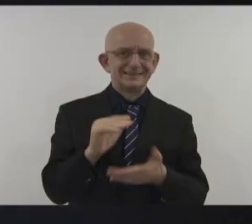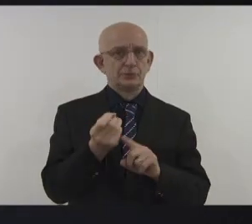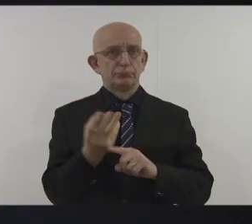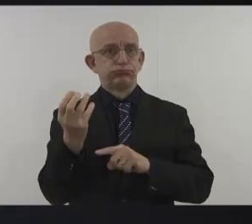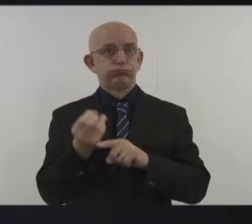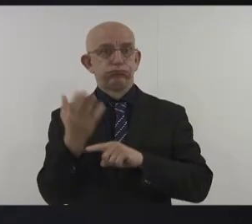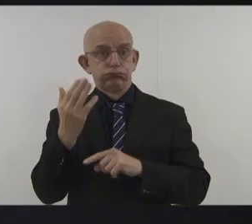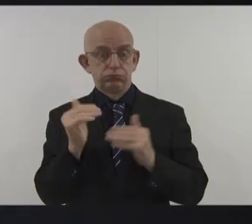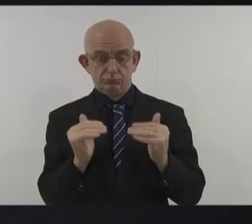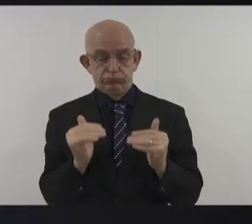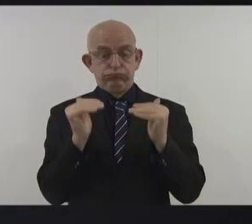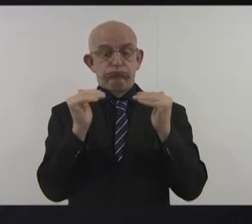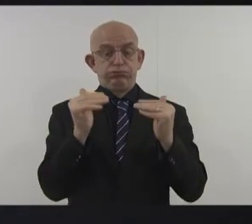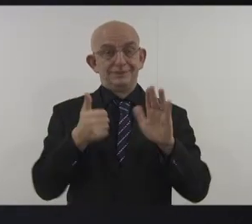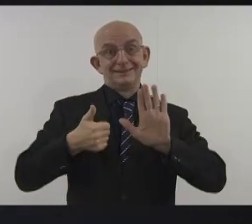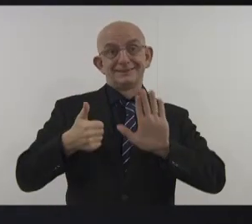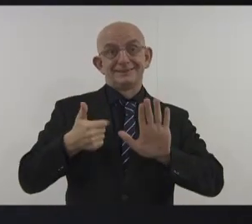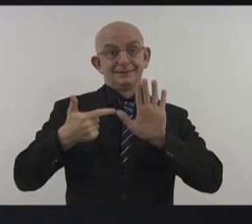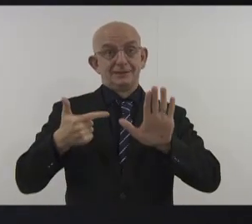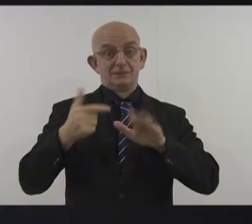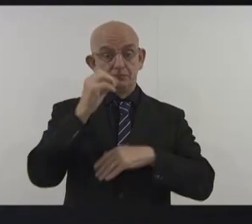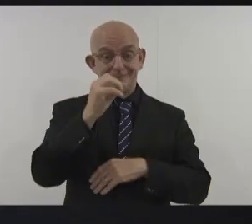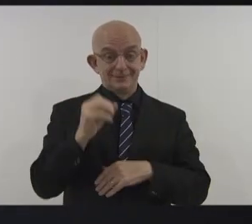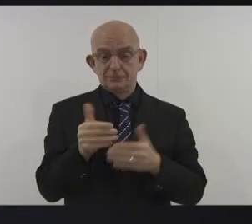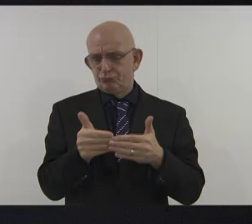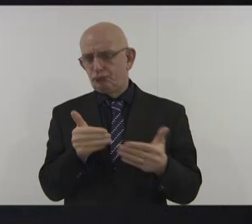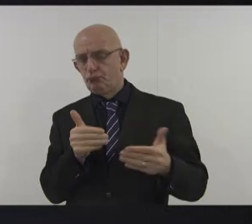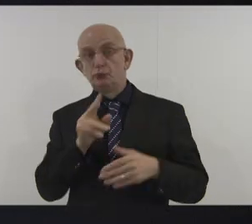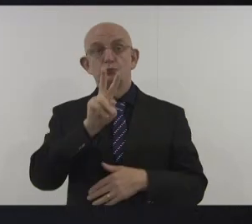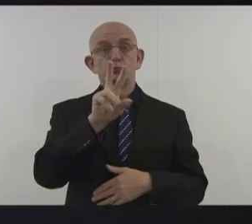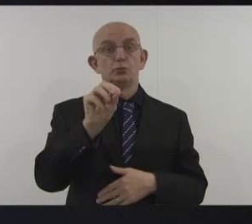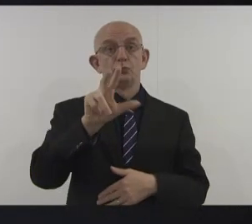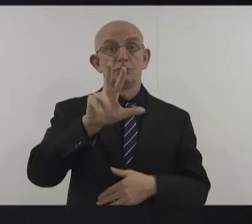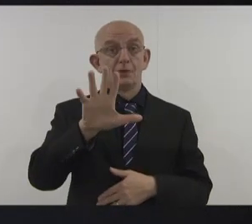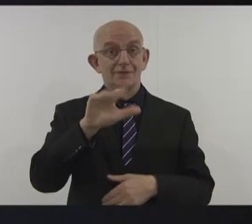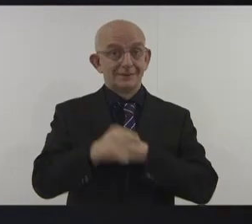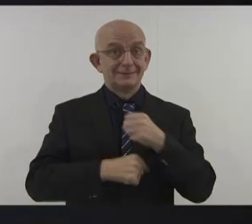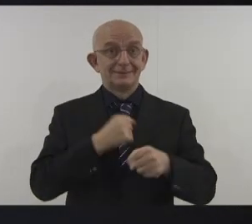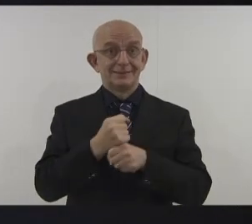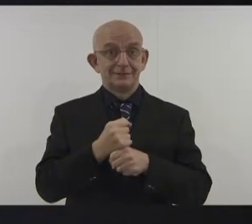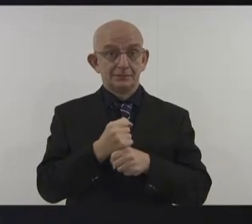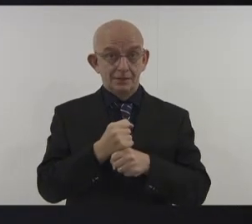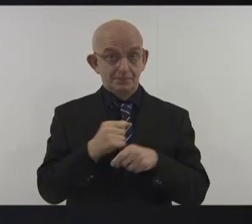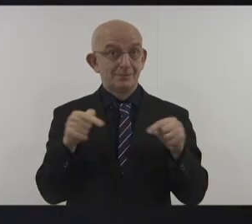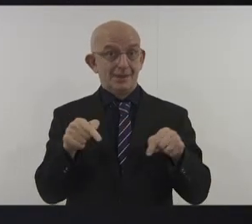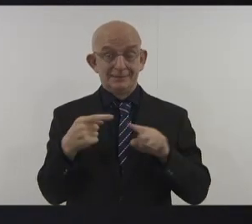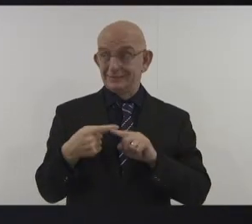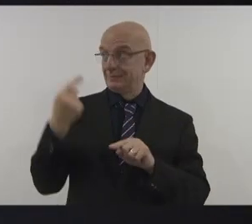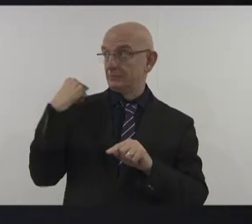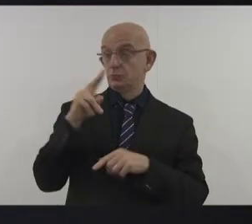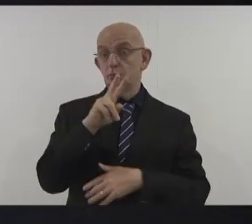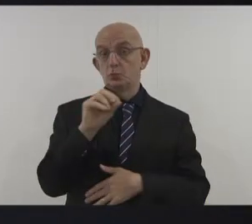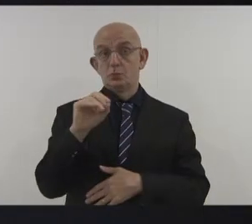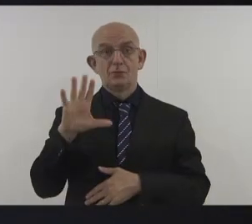ambiciosa, certamente, mas também factível. Para isso, entretanto, precisaremos